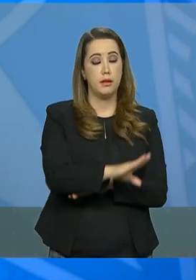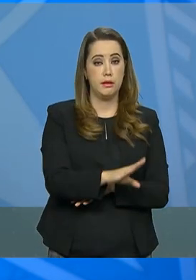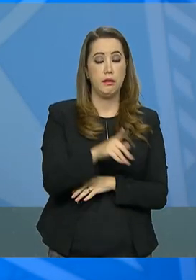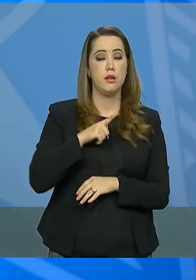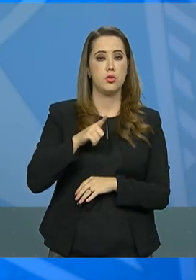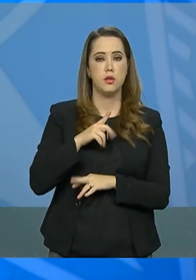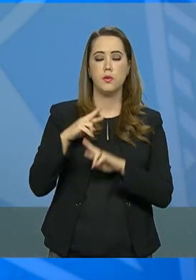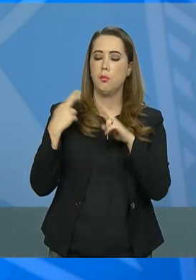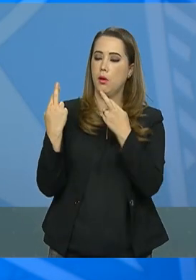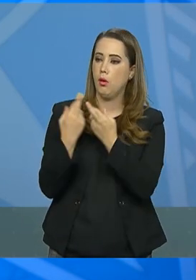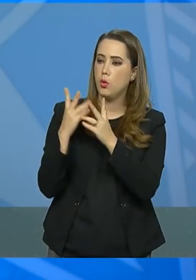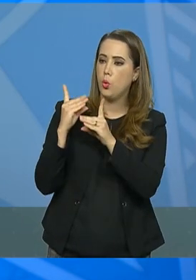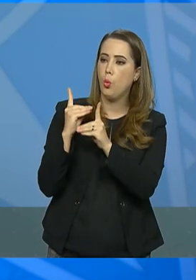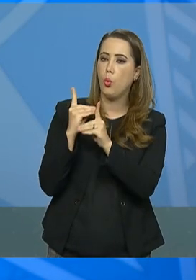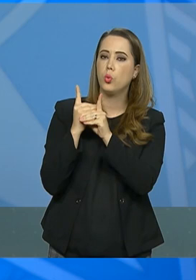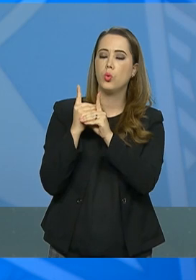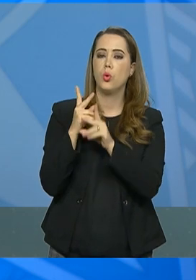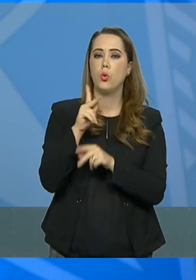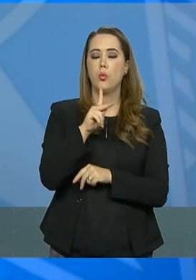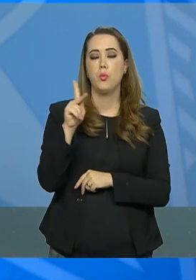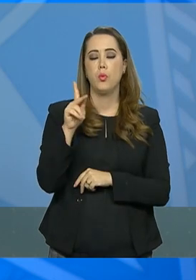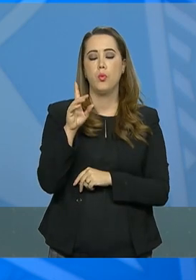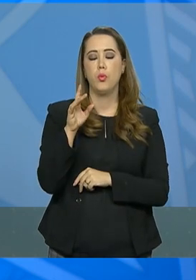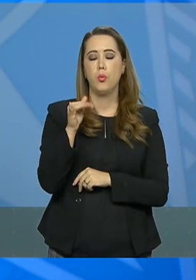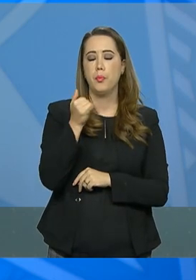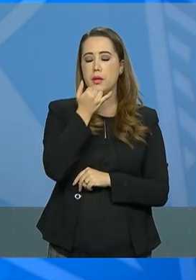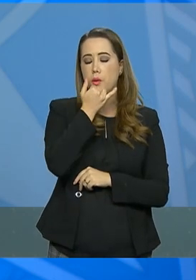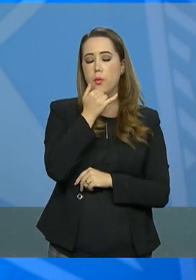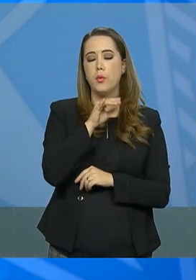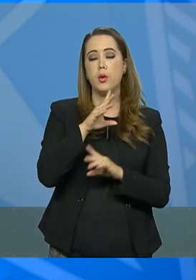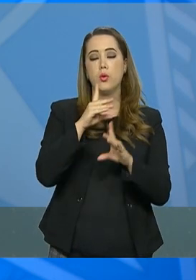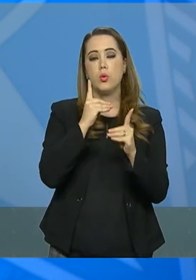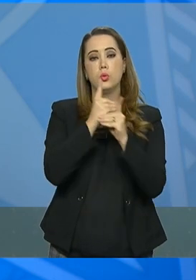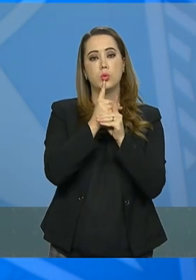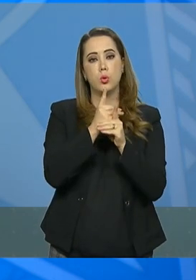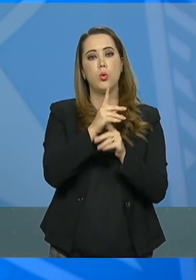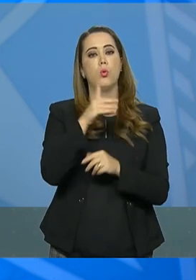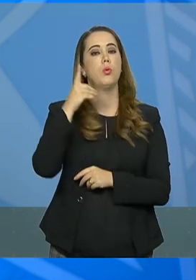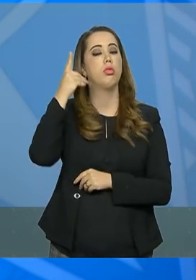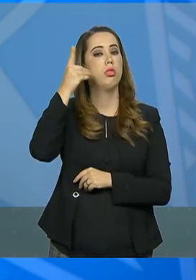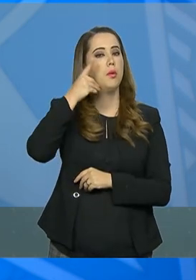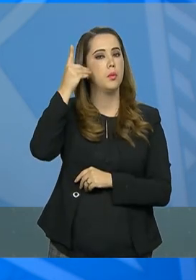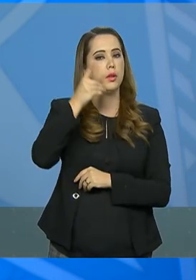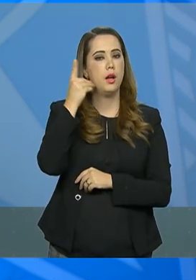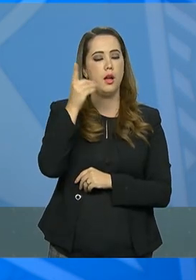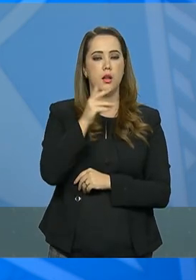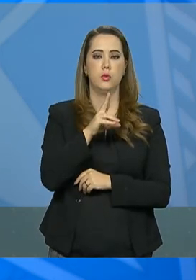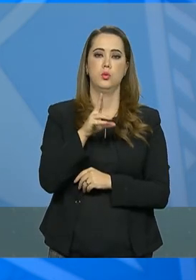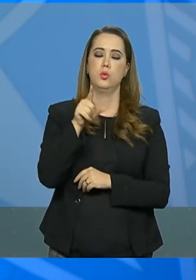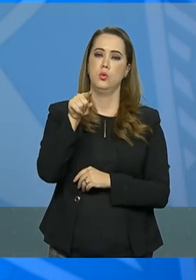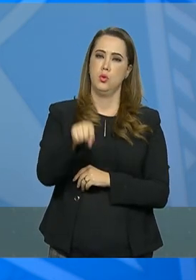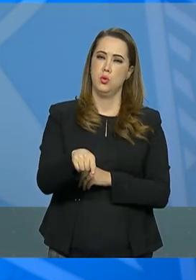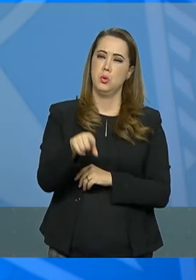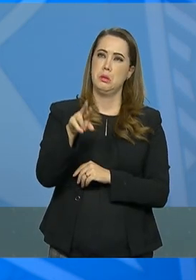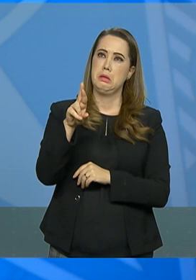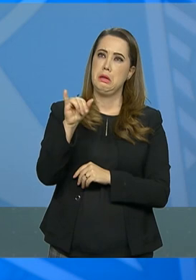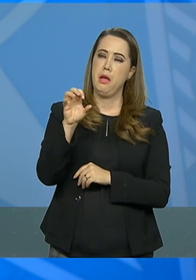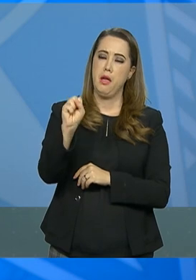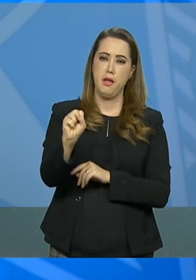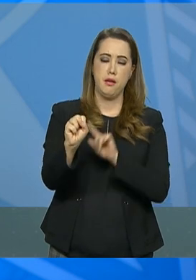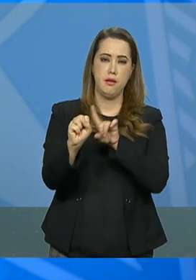Gutenberg Reis, do MDB do Rio de Janeiro, o Washington Reis,